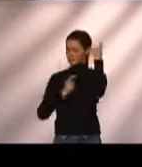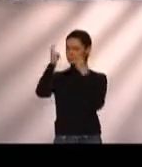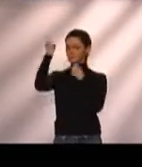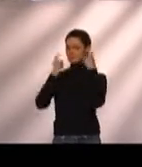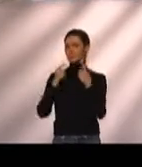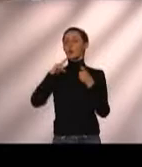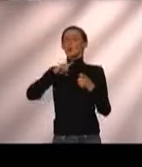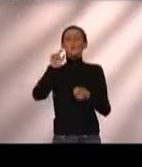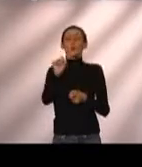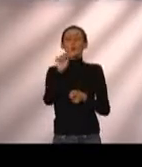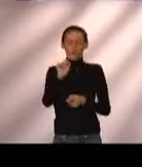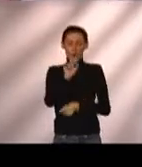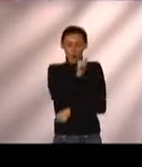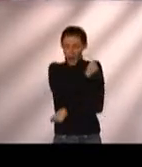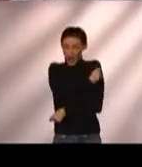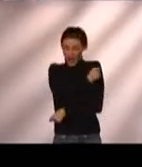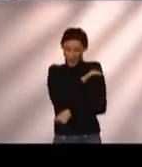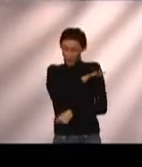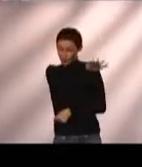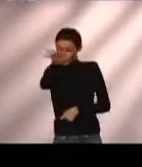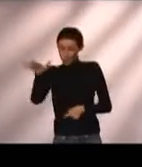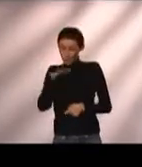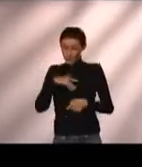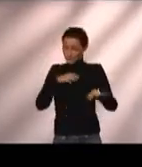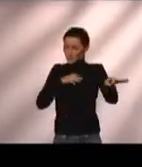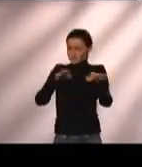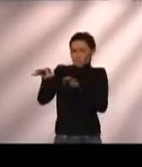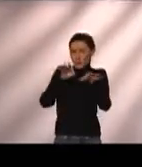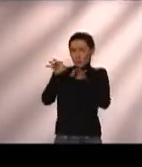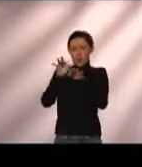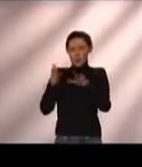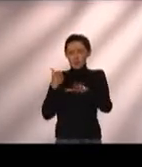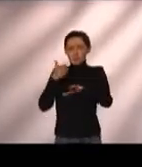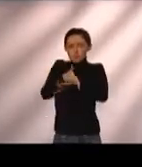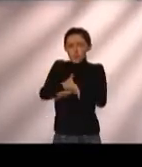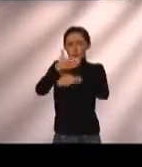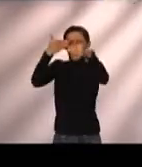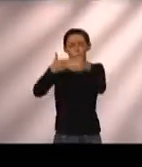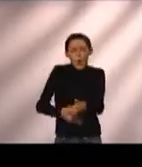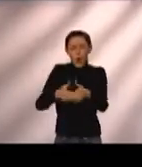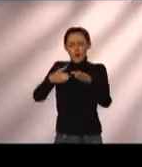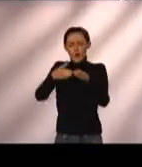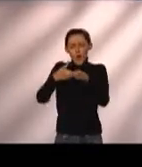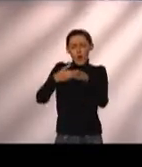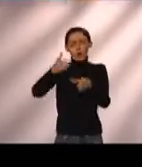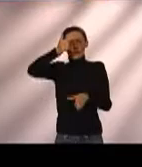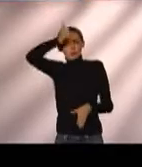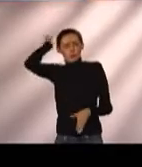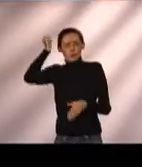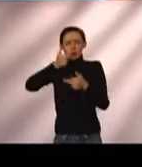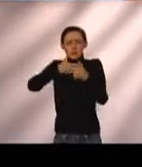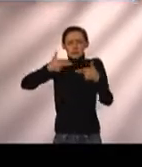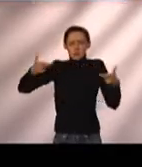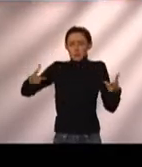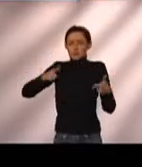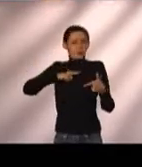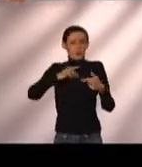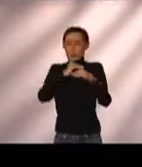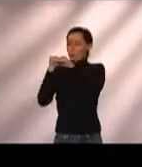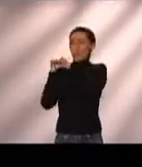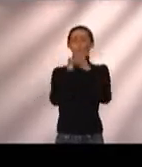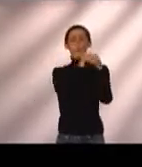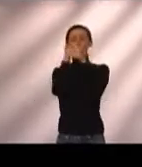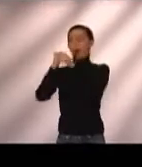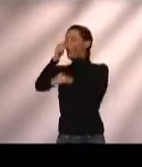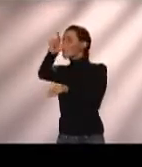oportunizar o aluno a se preparar para os concursos públicos e vestibulares com igualdade